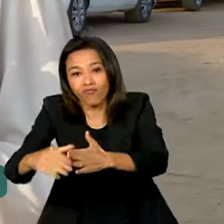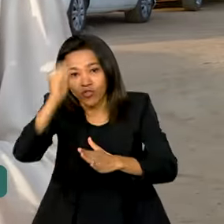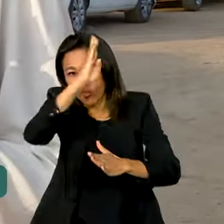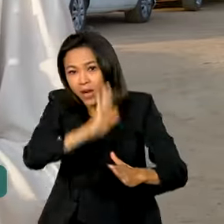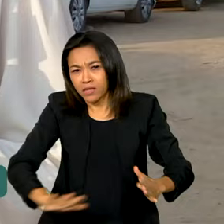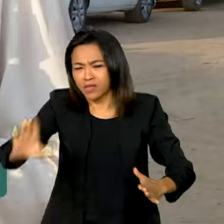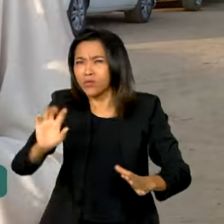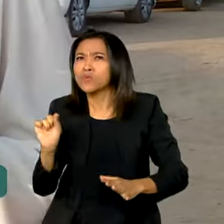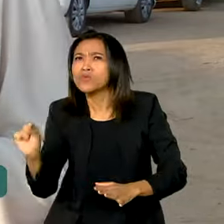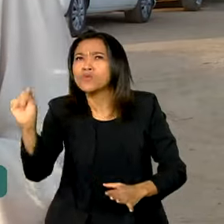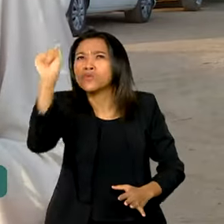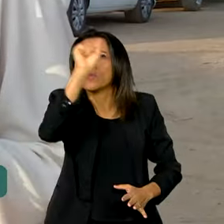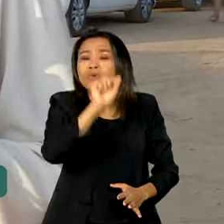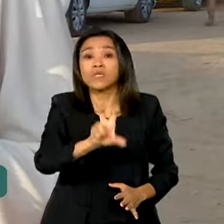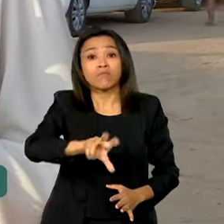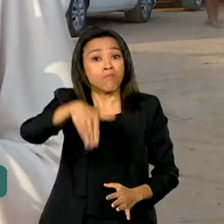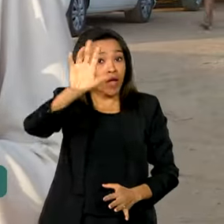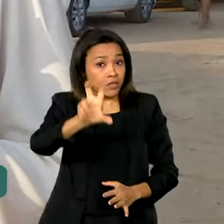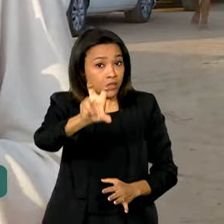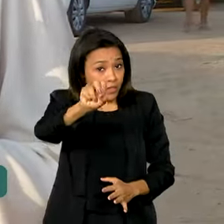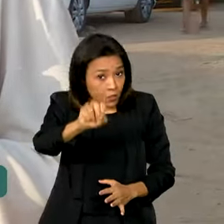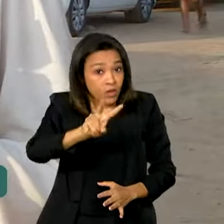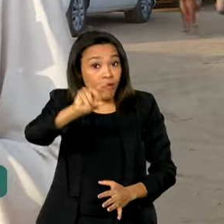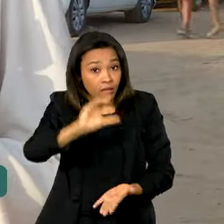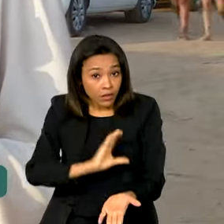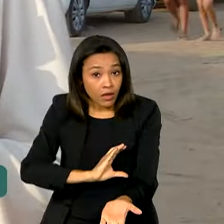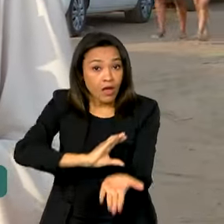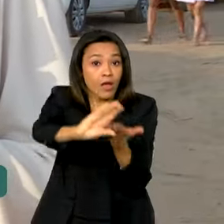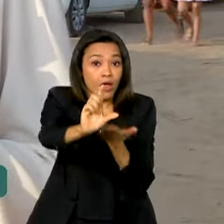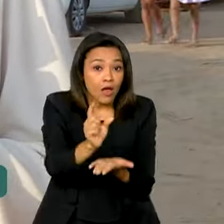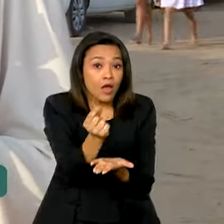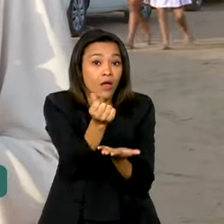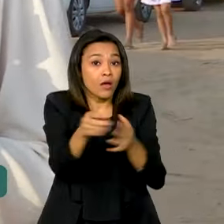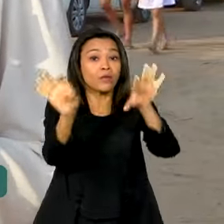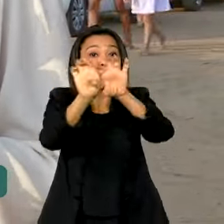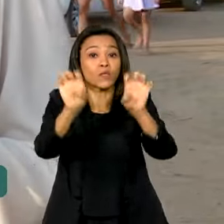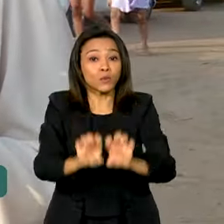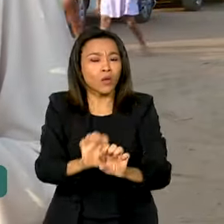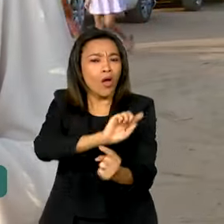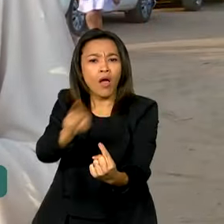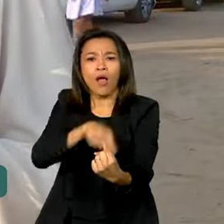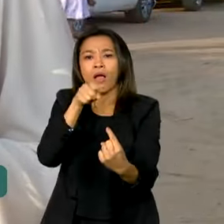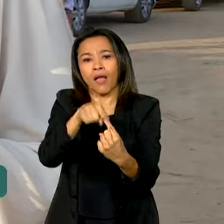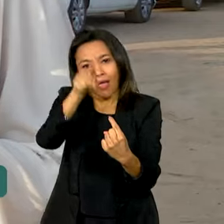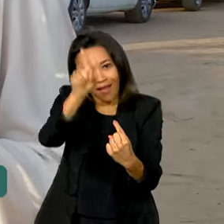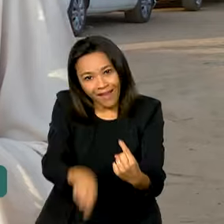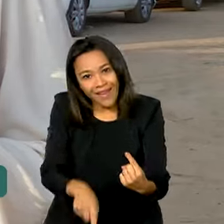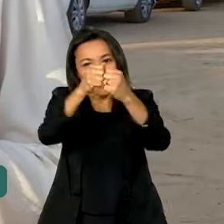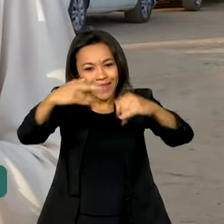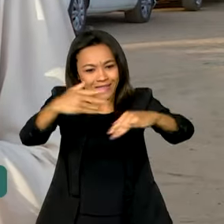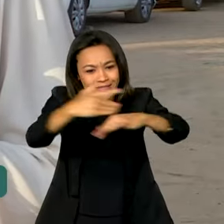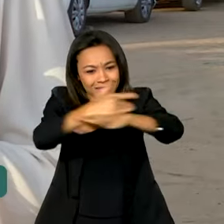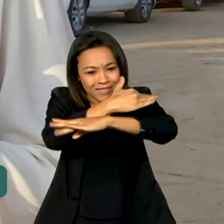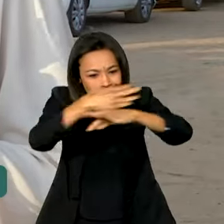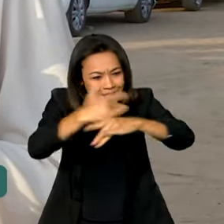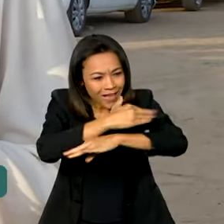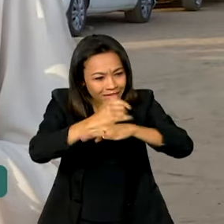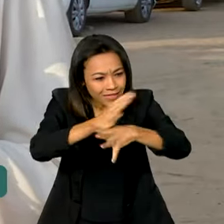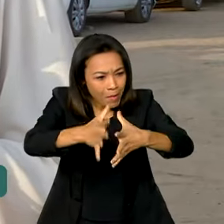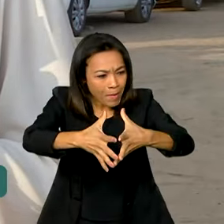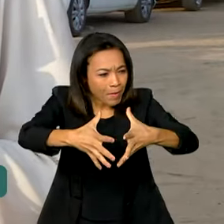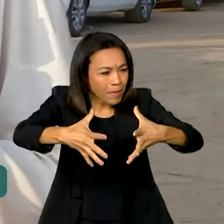territórios vão receber investimentos para obras de infraestrutura. O objetivo é ampliar a urbanização das